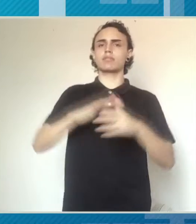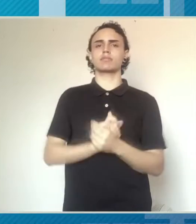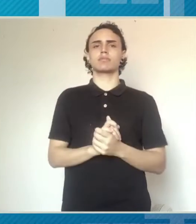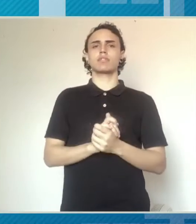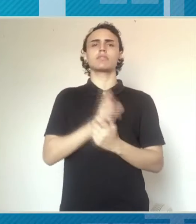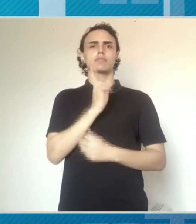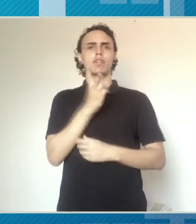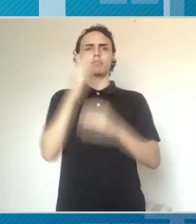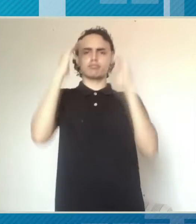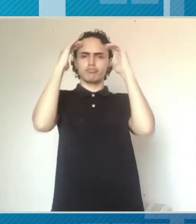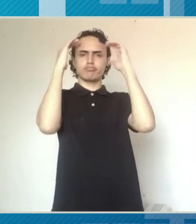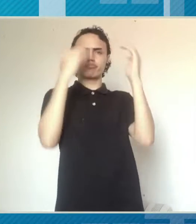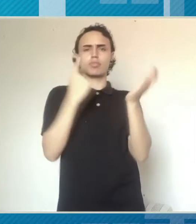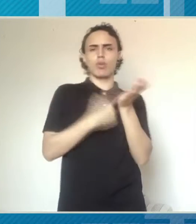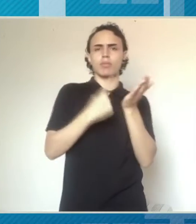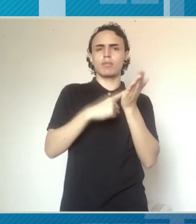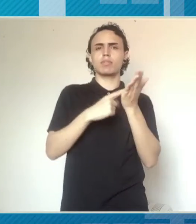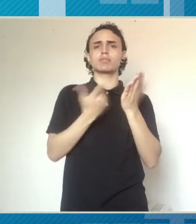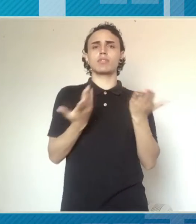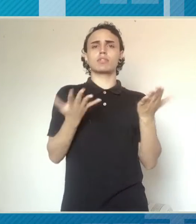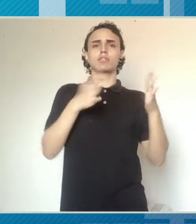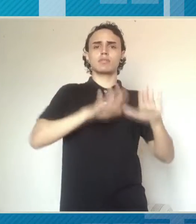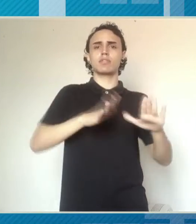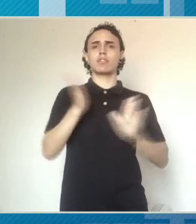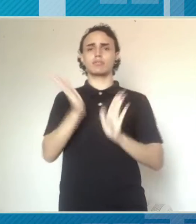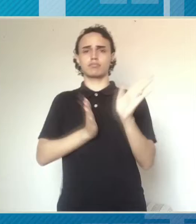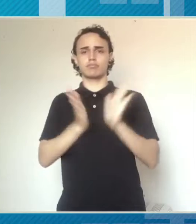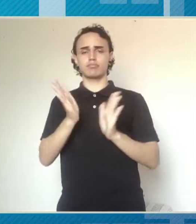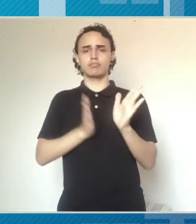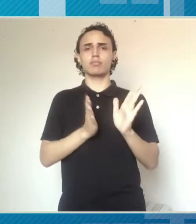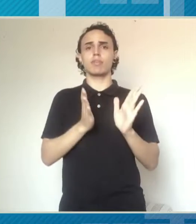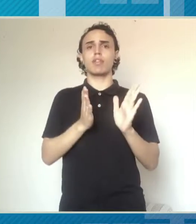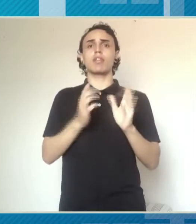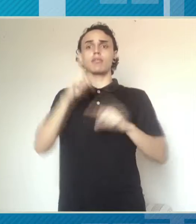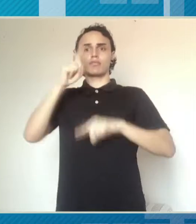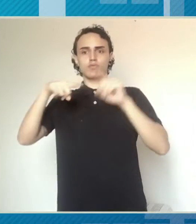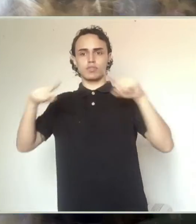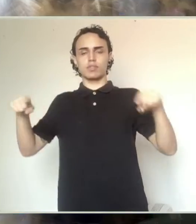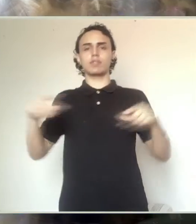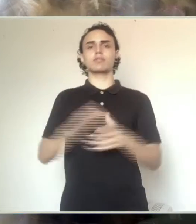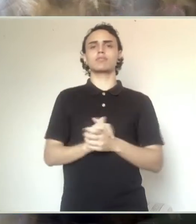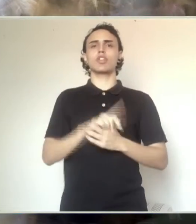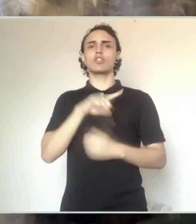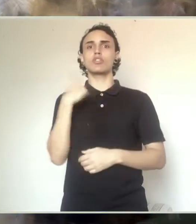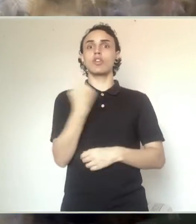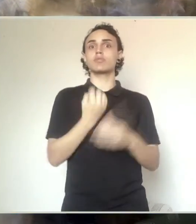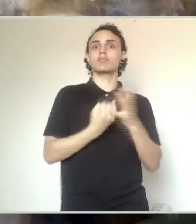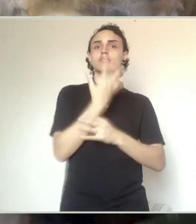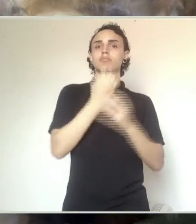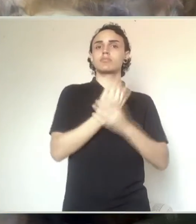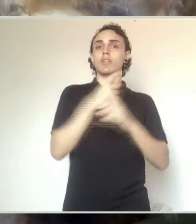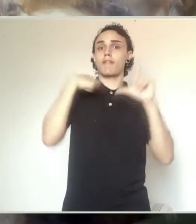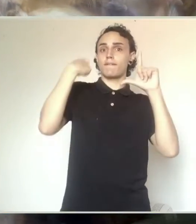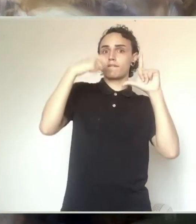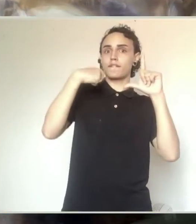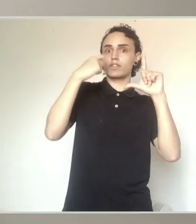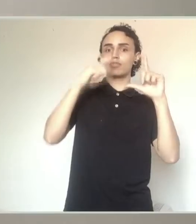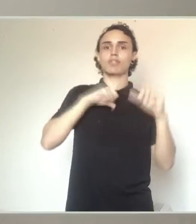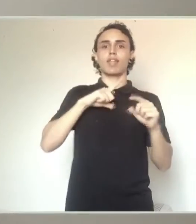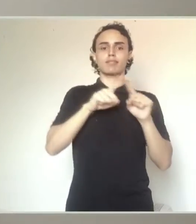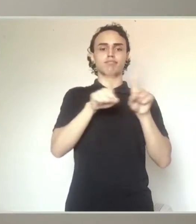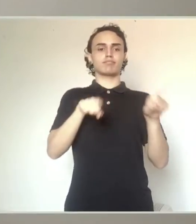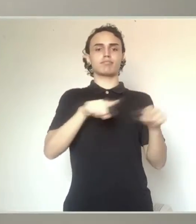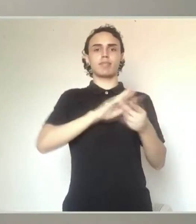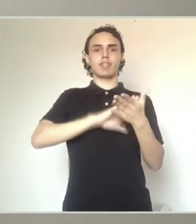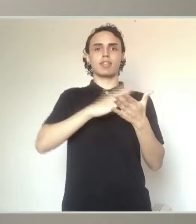Buscando manter o compromisso com a acessibilidade, inclusão e diversidade, os nossos vídeos dispõem de janela de libras